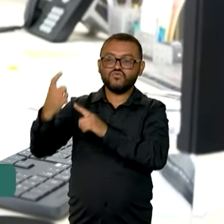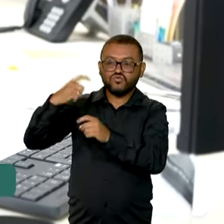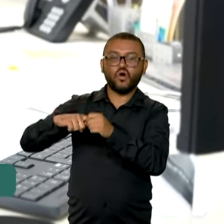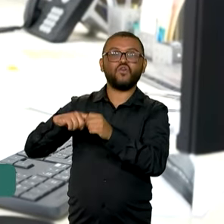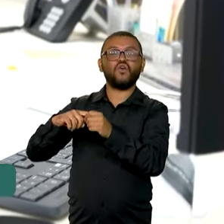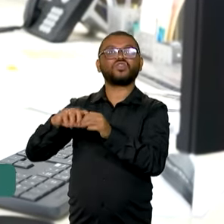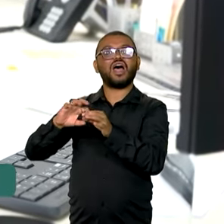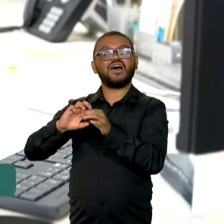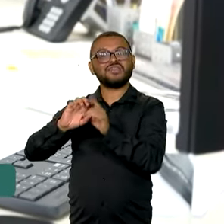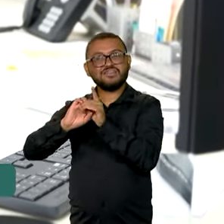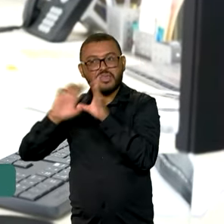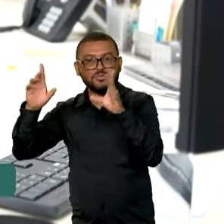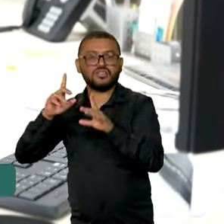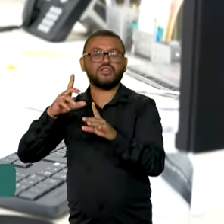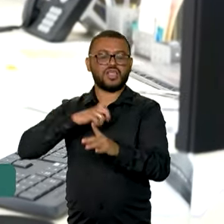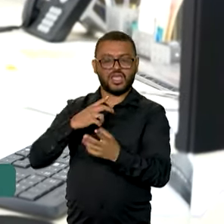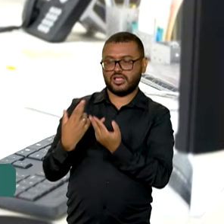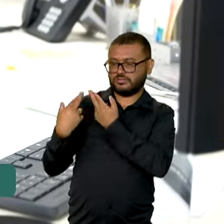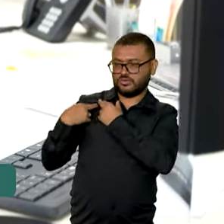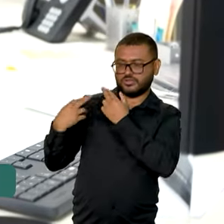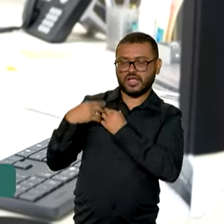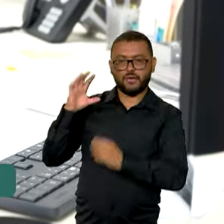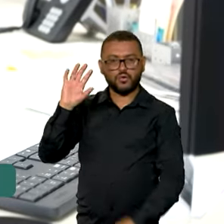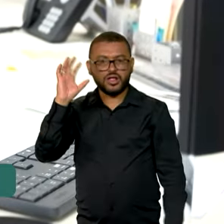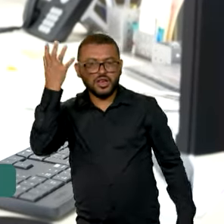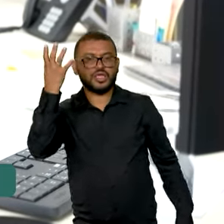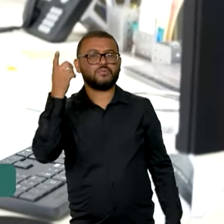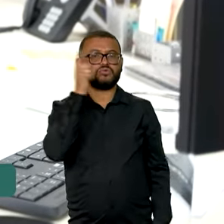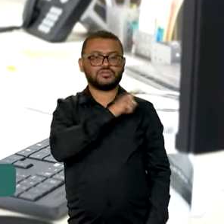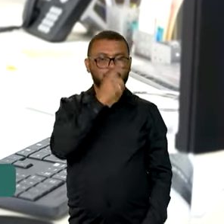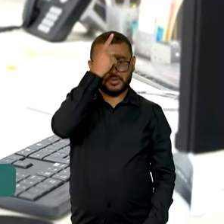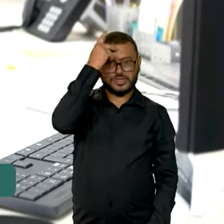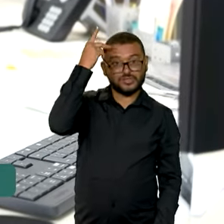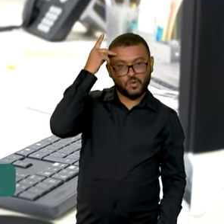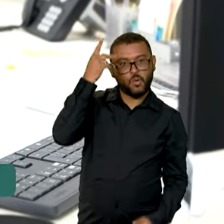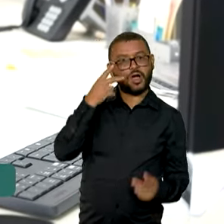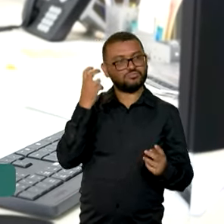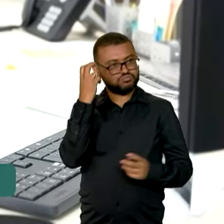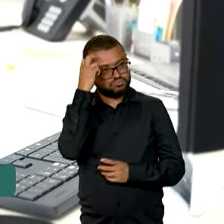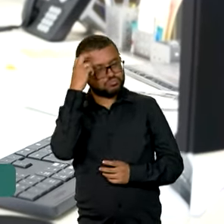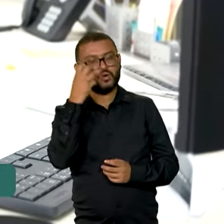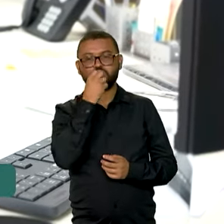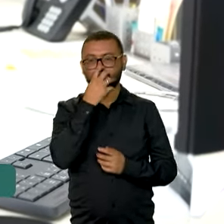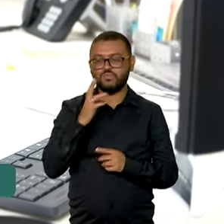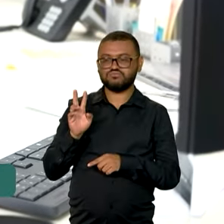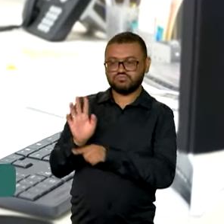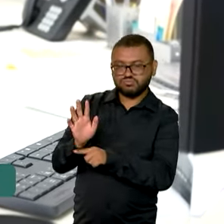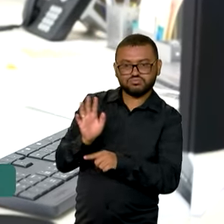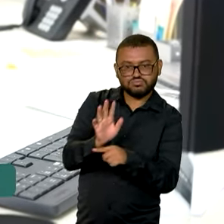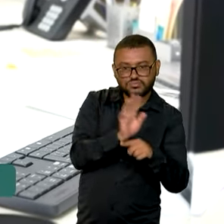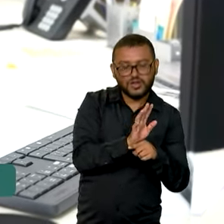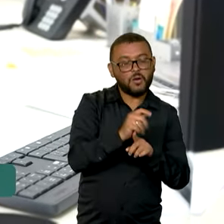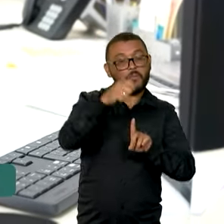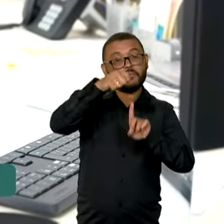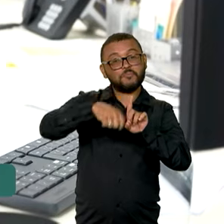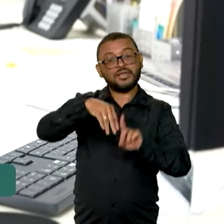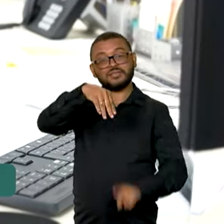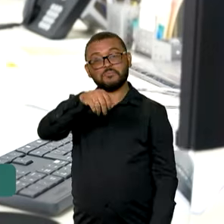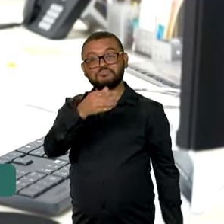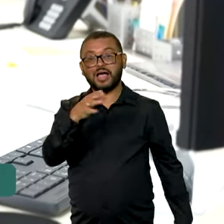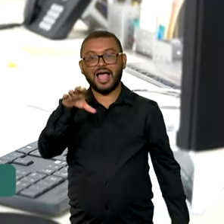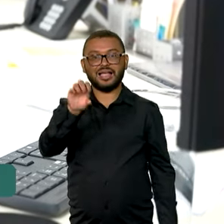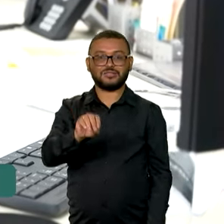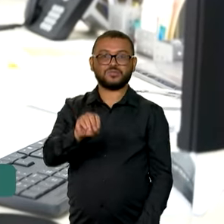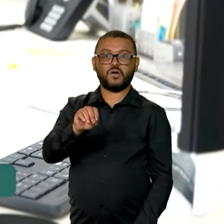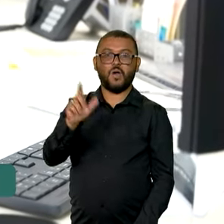o Brasil com responsabilidade climática, é o Brasil com responsabilidade com as suas pessoas e com a nossa cultura. E em março, a melhor notícia, a gente